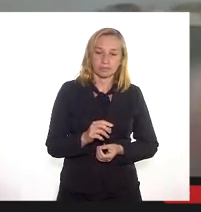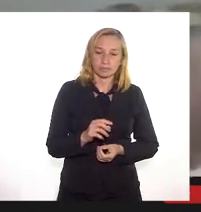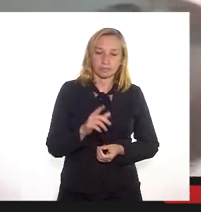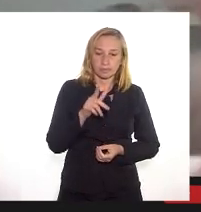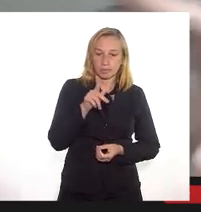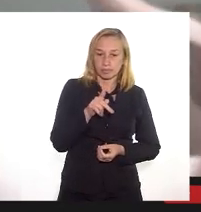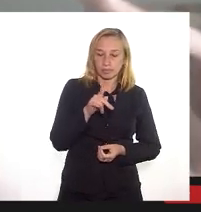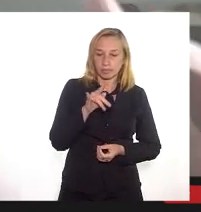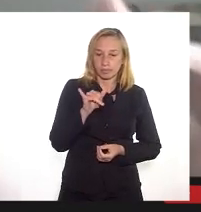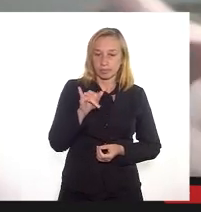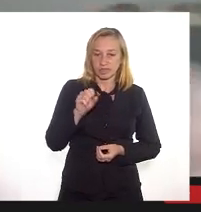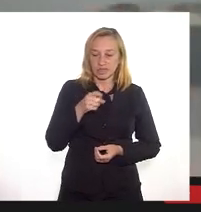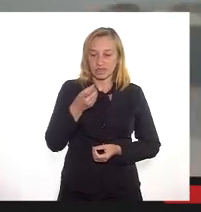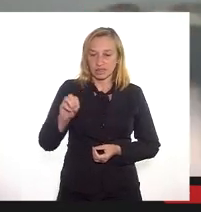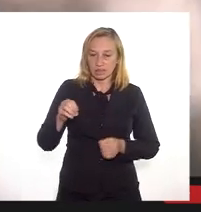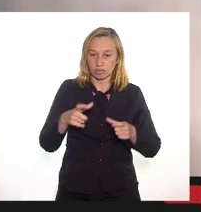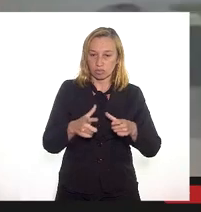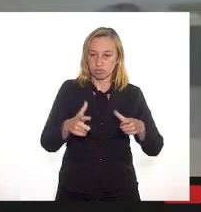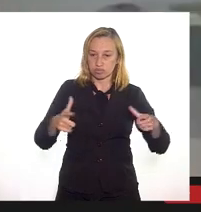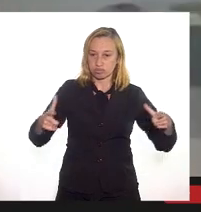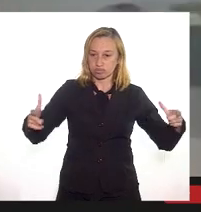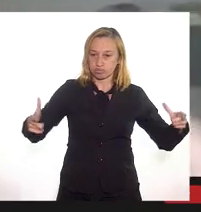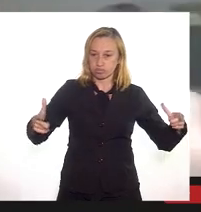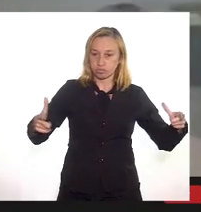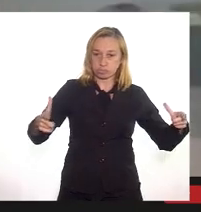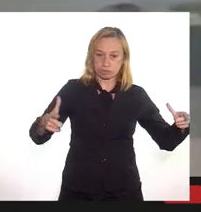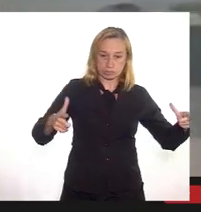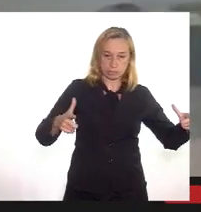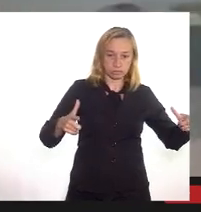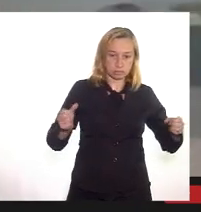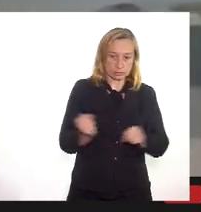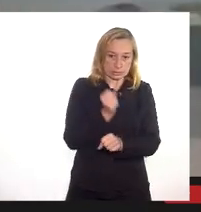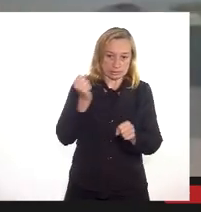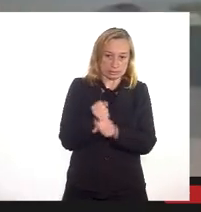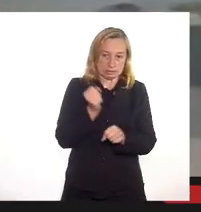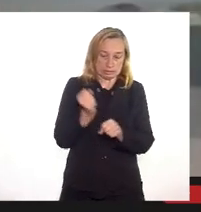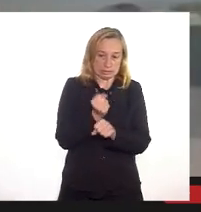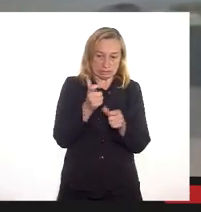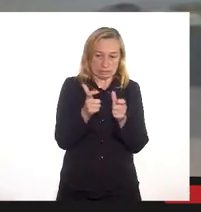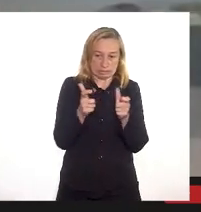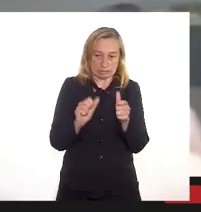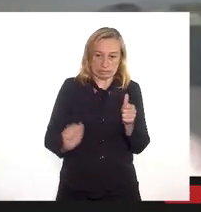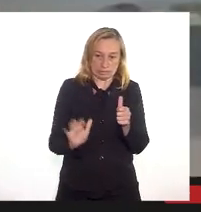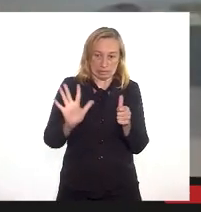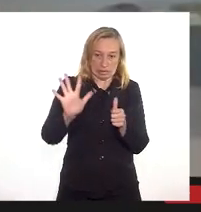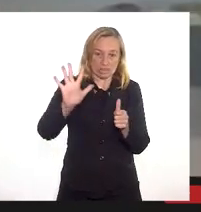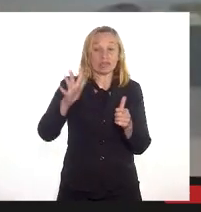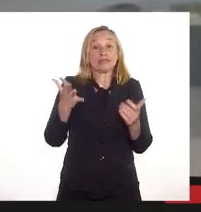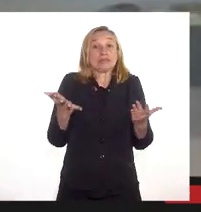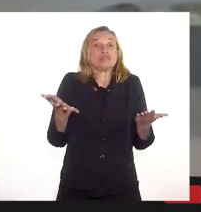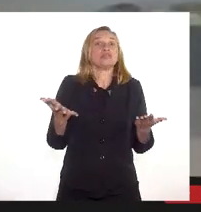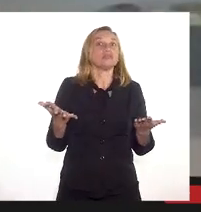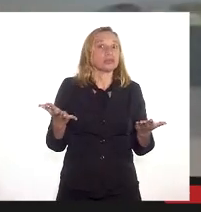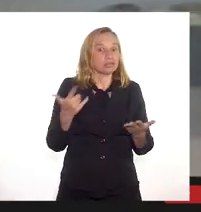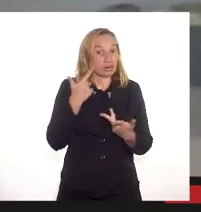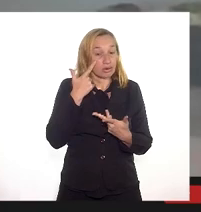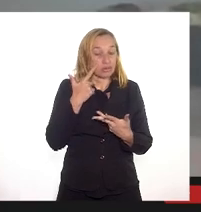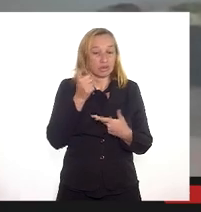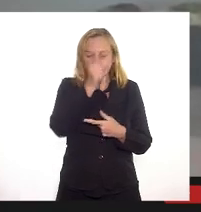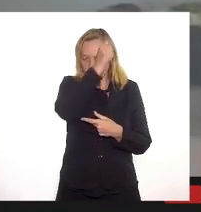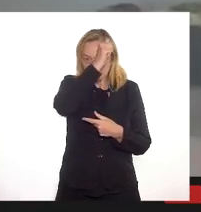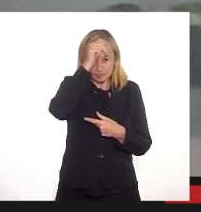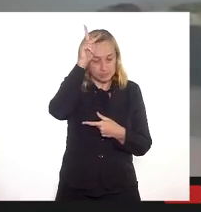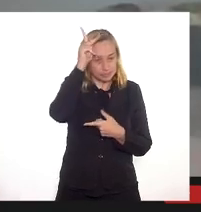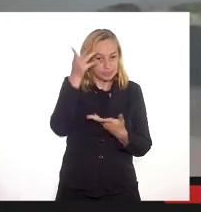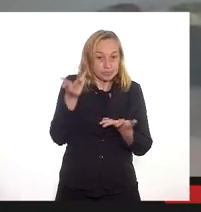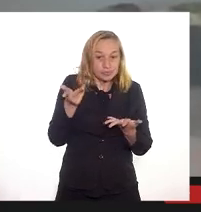é você botar um piscinão na região que é uma obra caríssima é uma obra questionável e que aí eu vejo a prefeitura